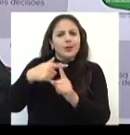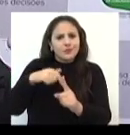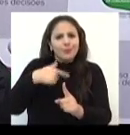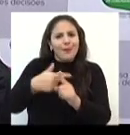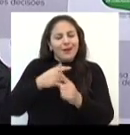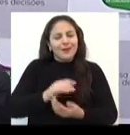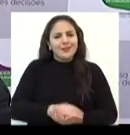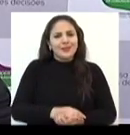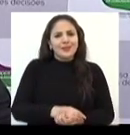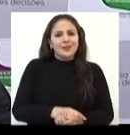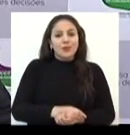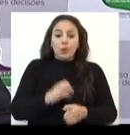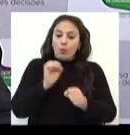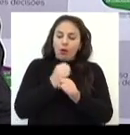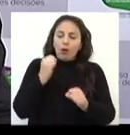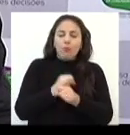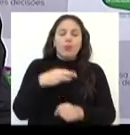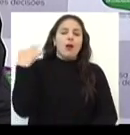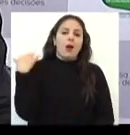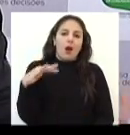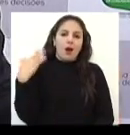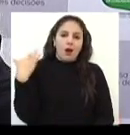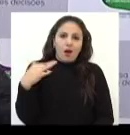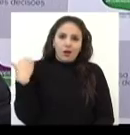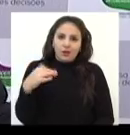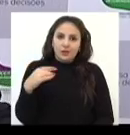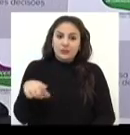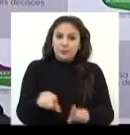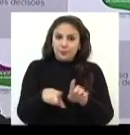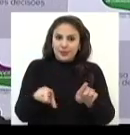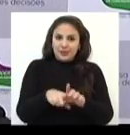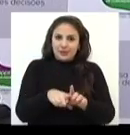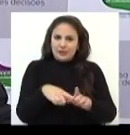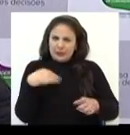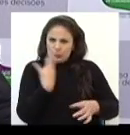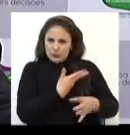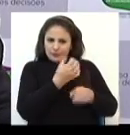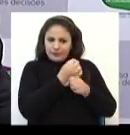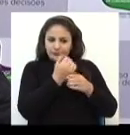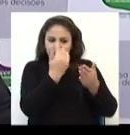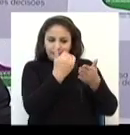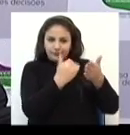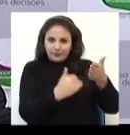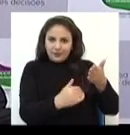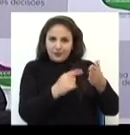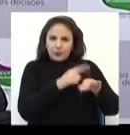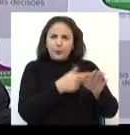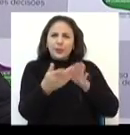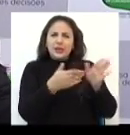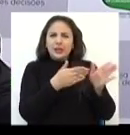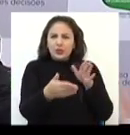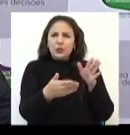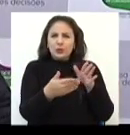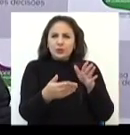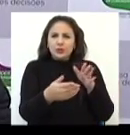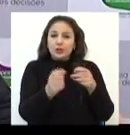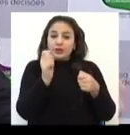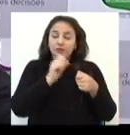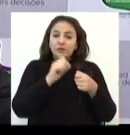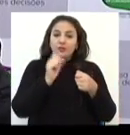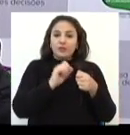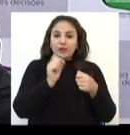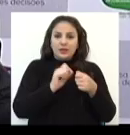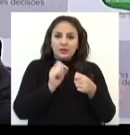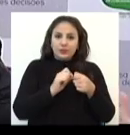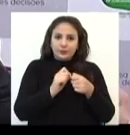obra super cara e que, no financiamento da época, onde iria ser feito